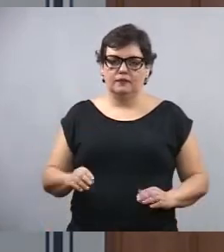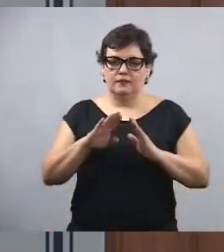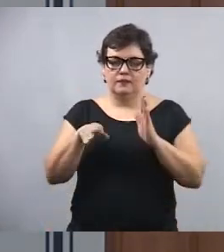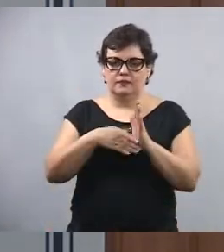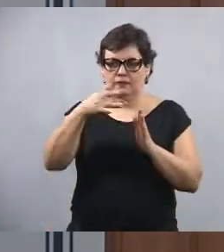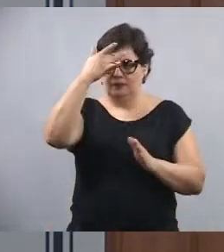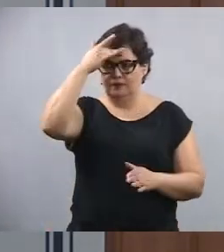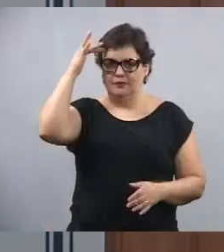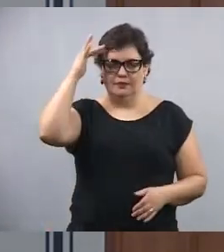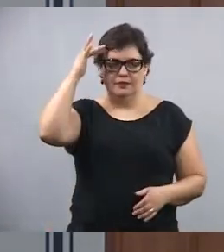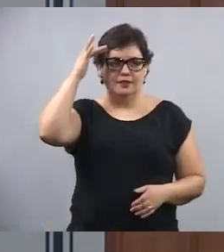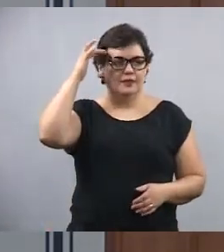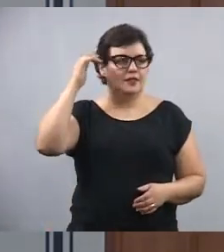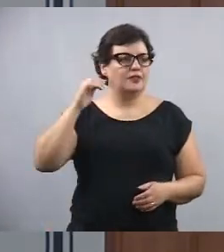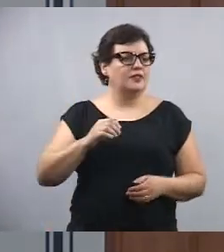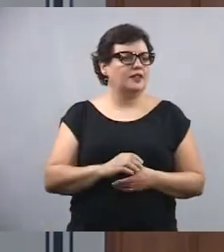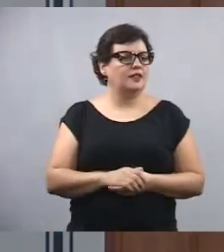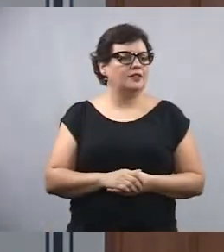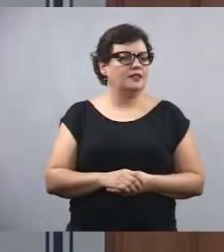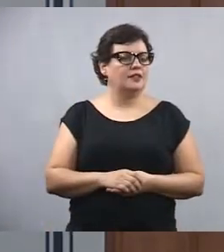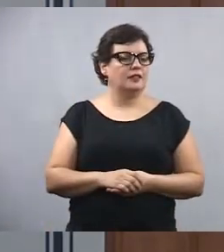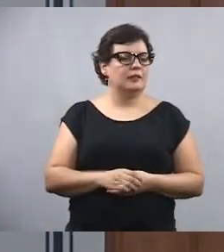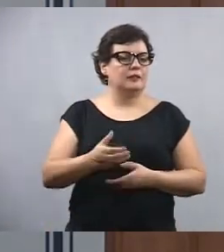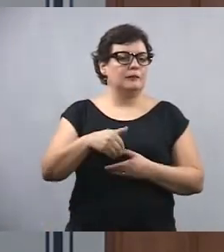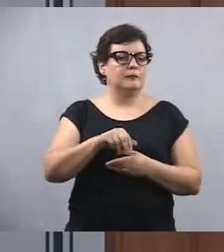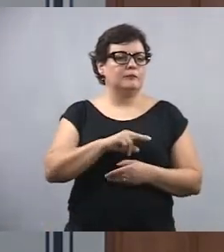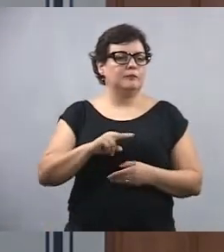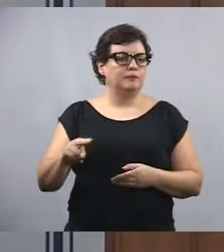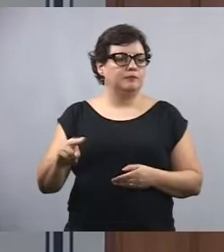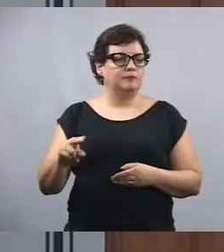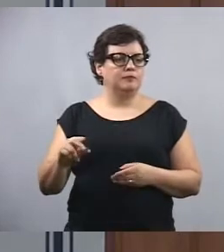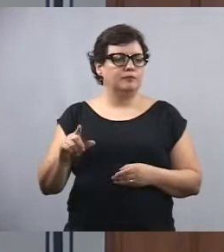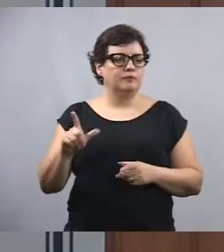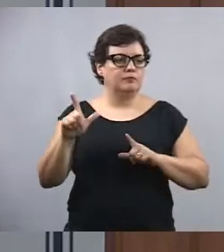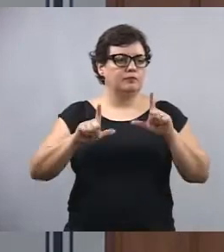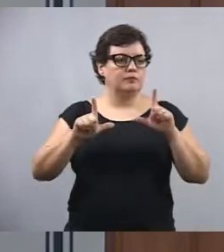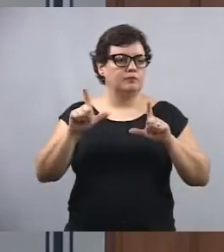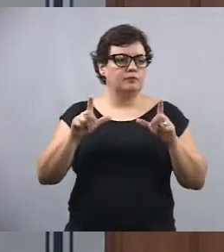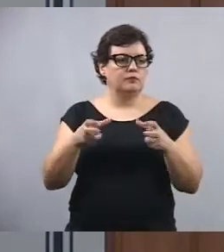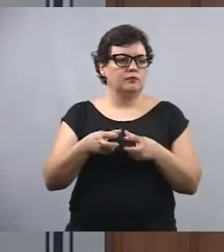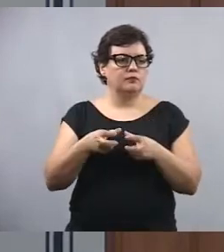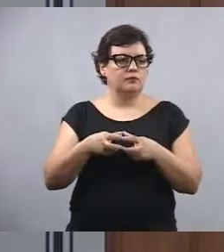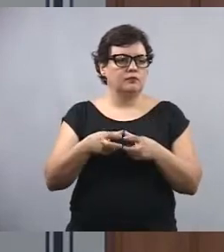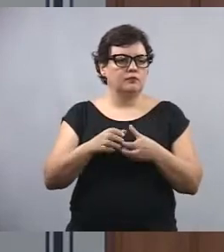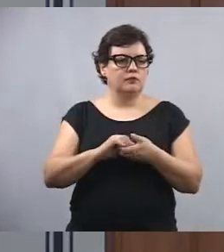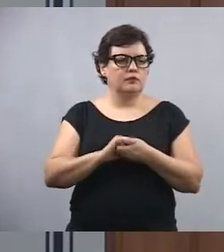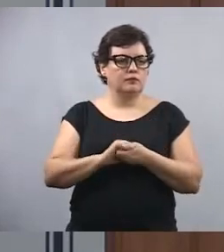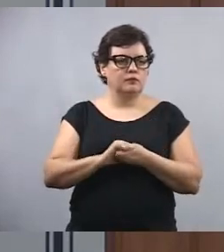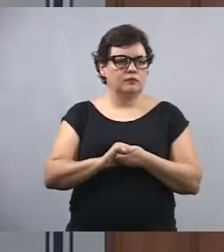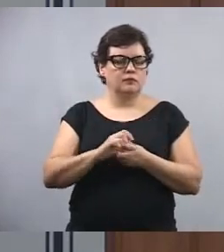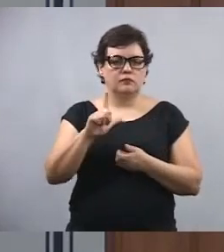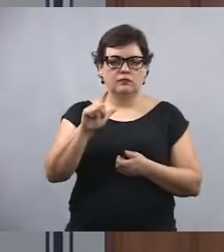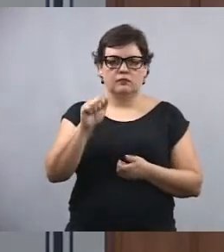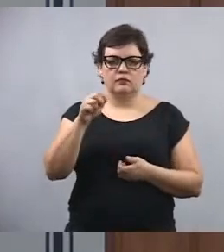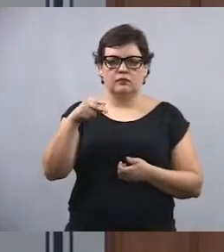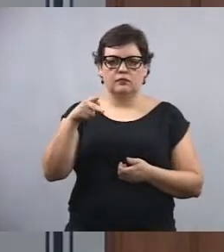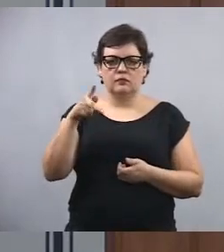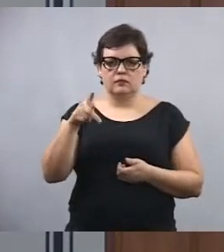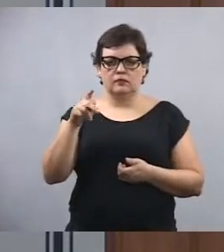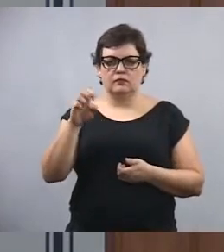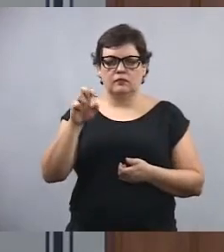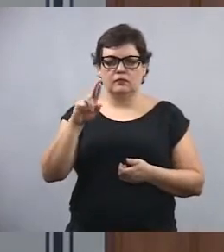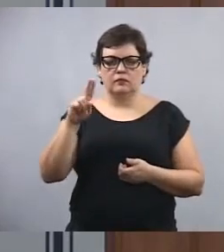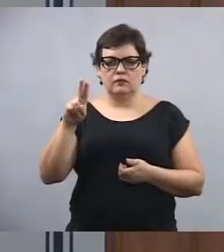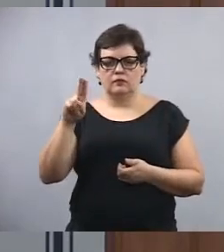em nome da TV Câmara, cumprimentar o Laperuta, em nome da nossa população aqui presente, cumprimentar o senhor